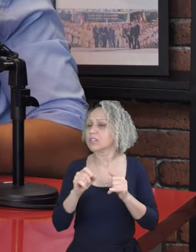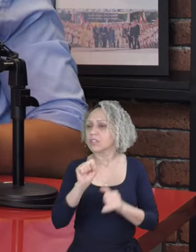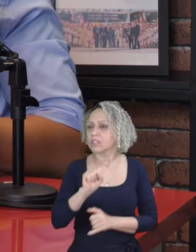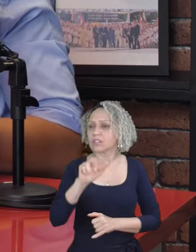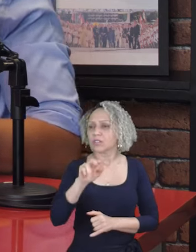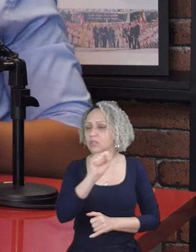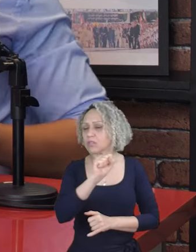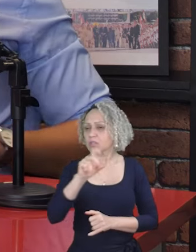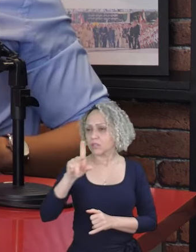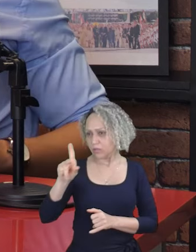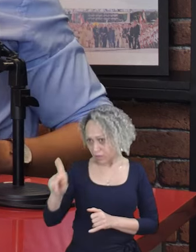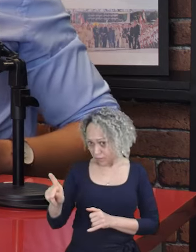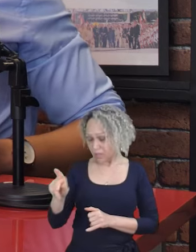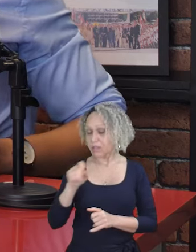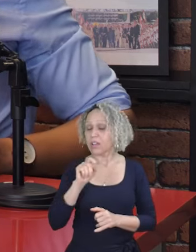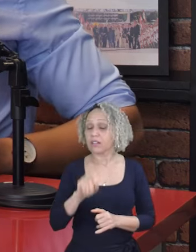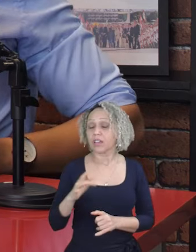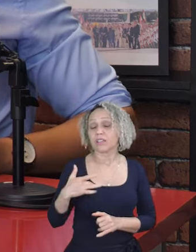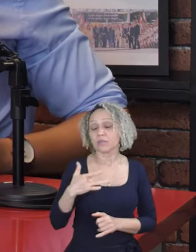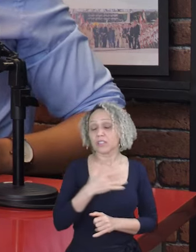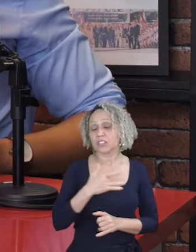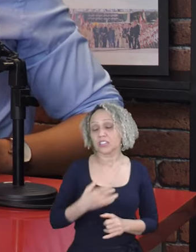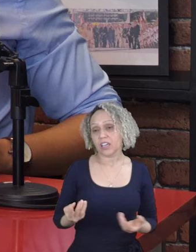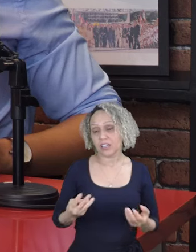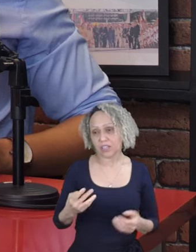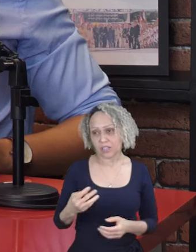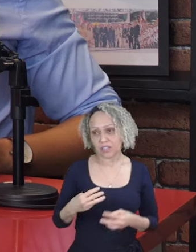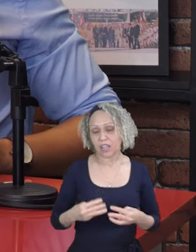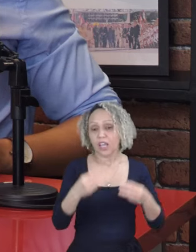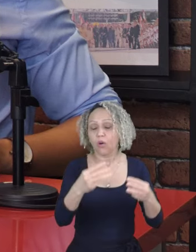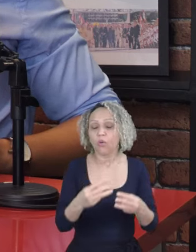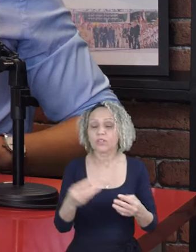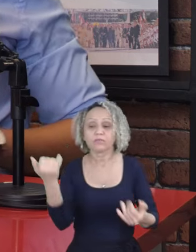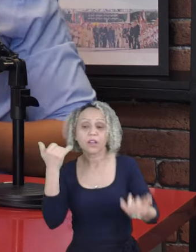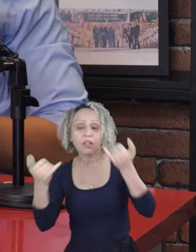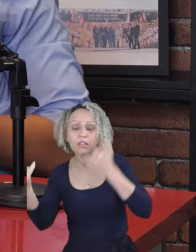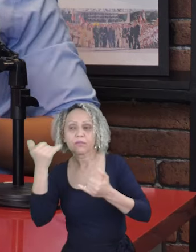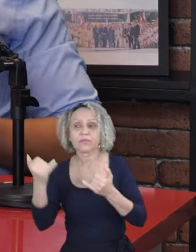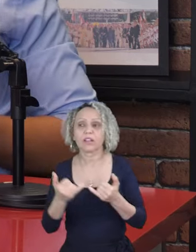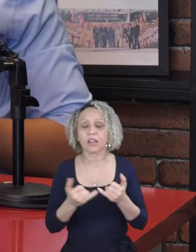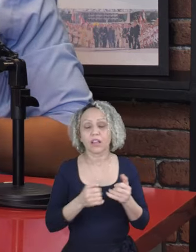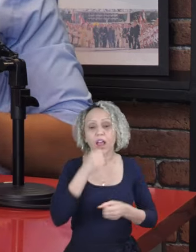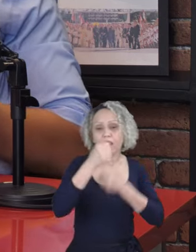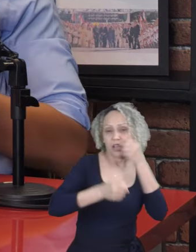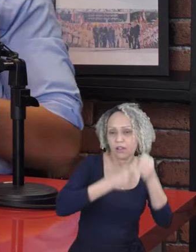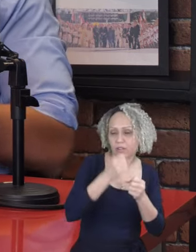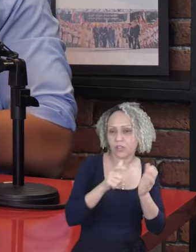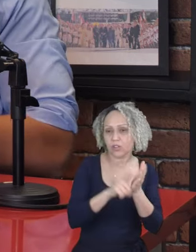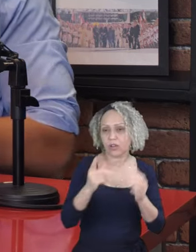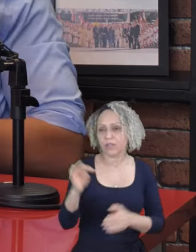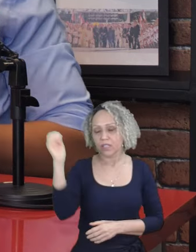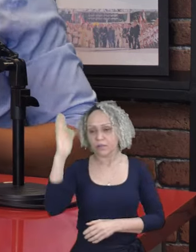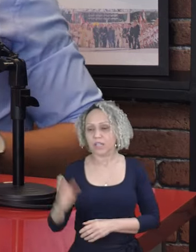promover a saúde mental dos profissionais da área de segurança pública em todo o país. Em entrevista ao jornal PT Brasil, a